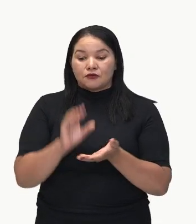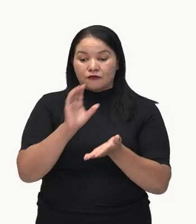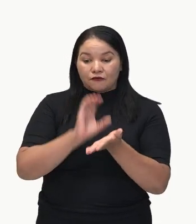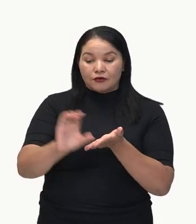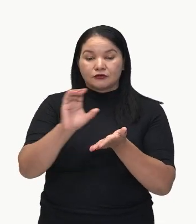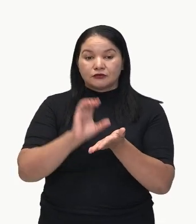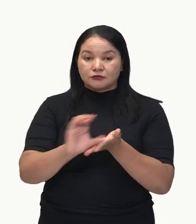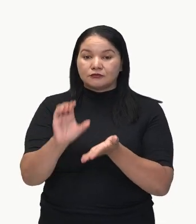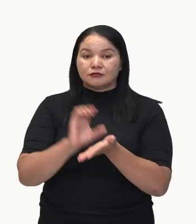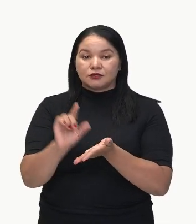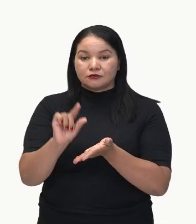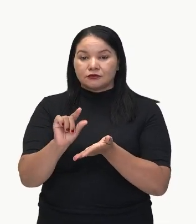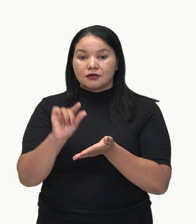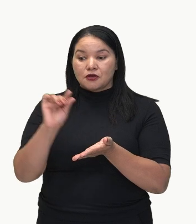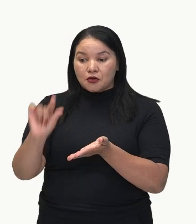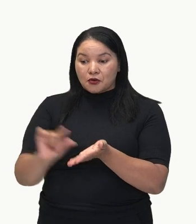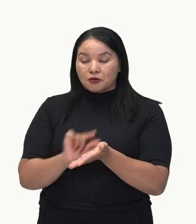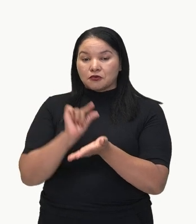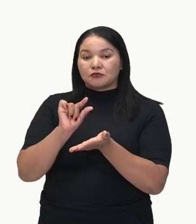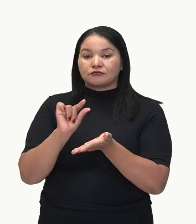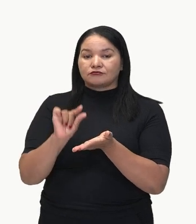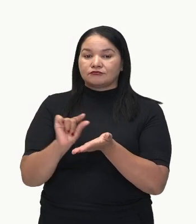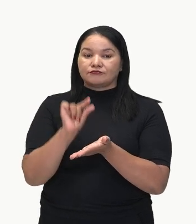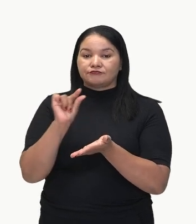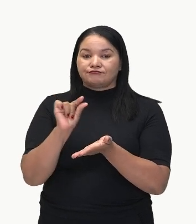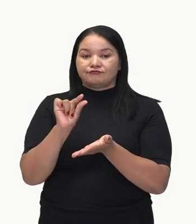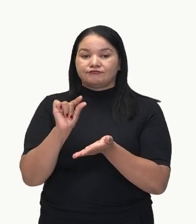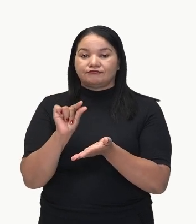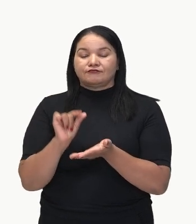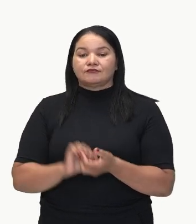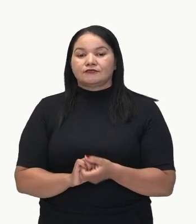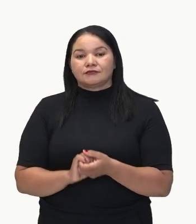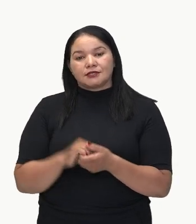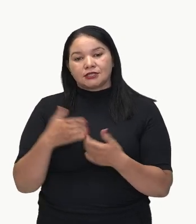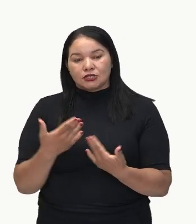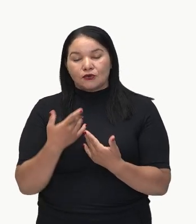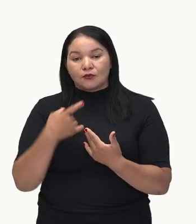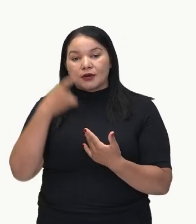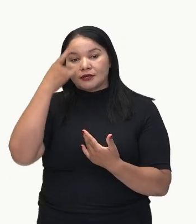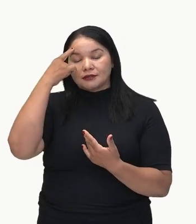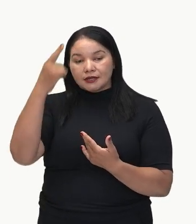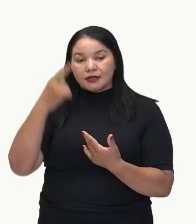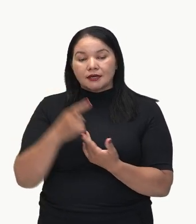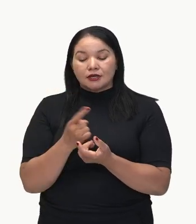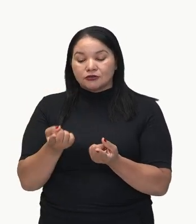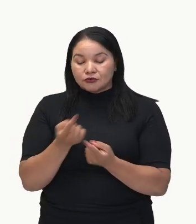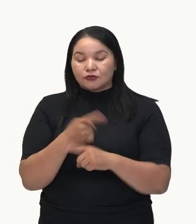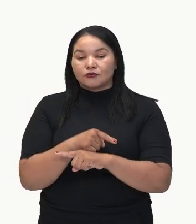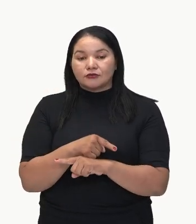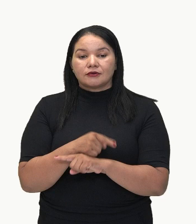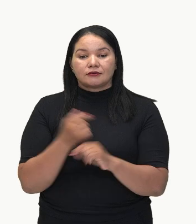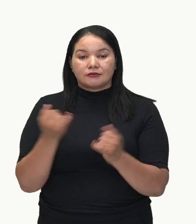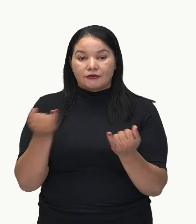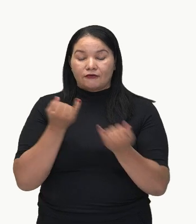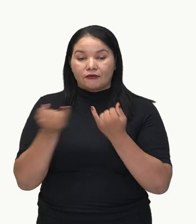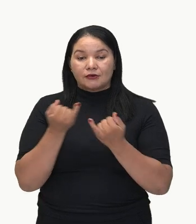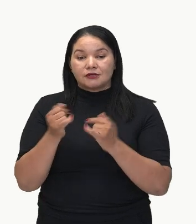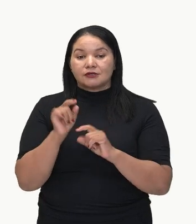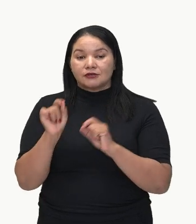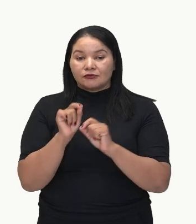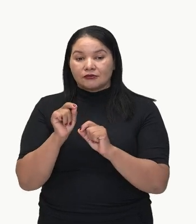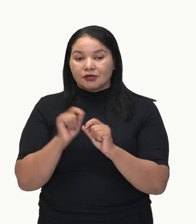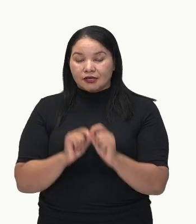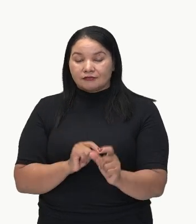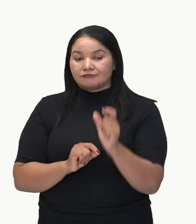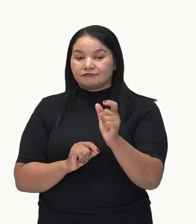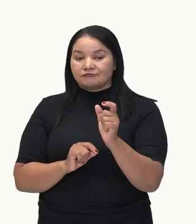O retorno financeiro foi insignificante. Quem dá essa ideia de contrariedade de informações é esse carinha